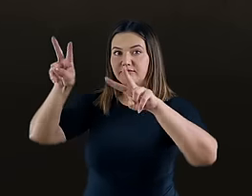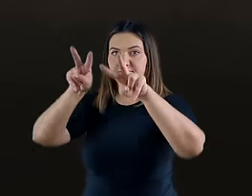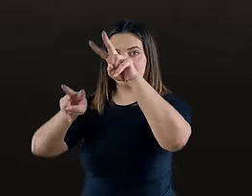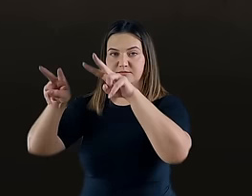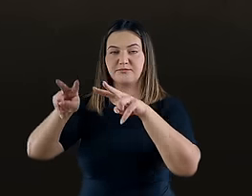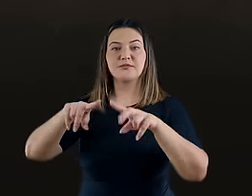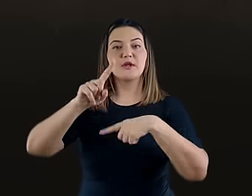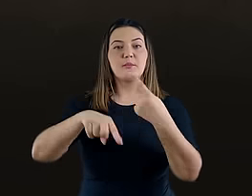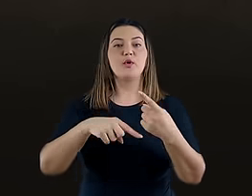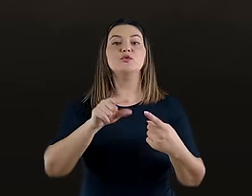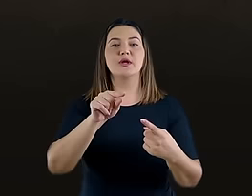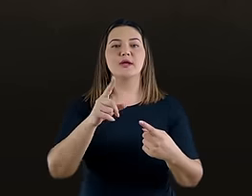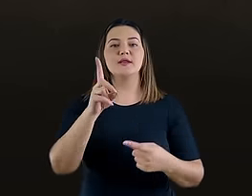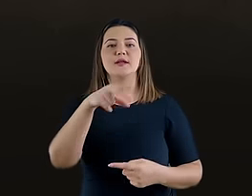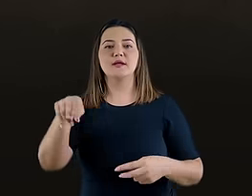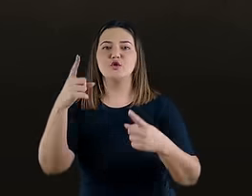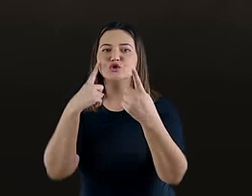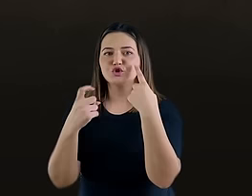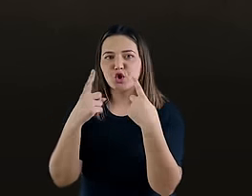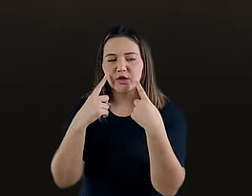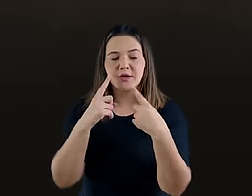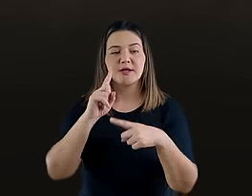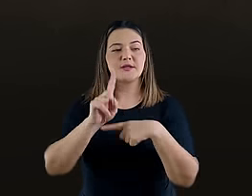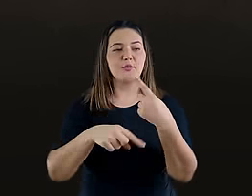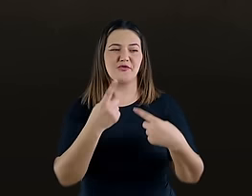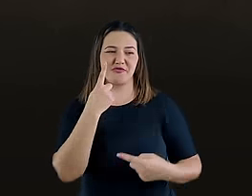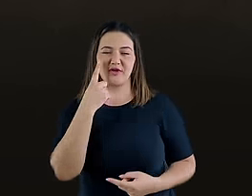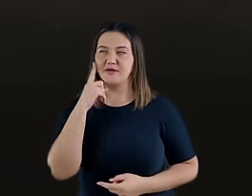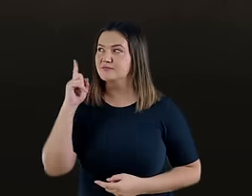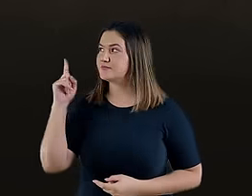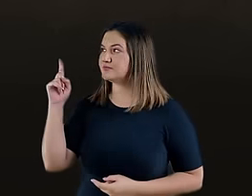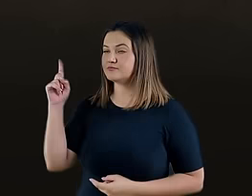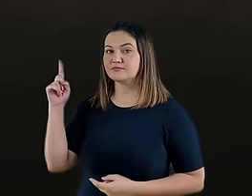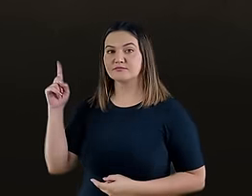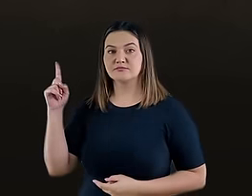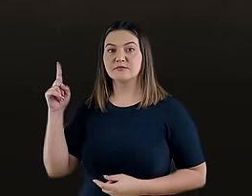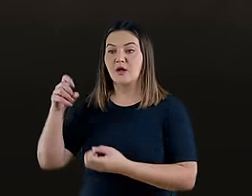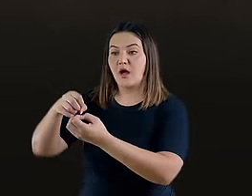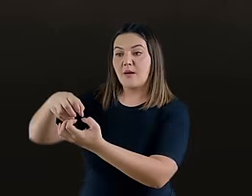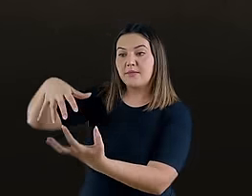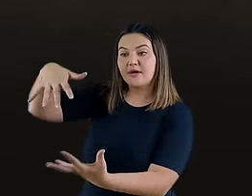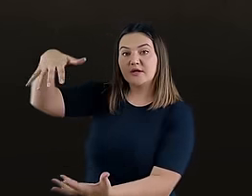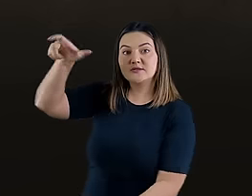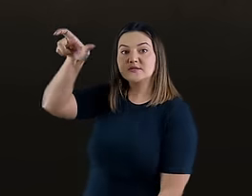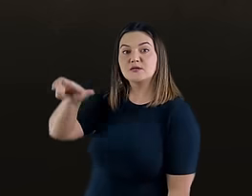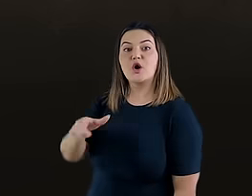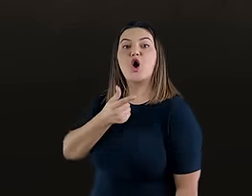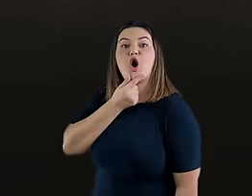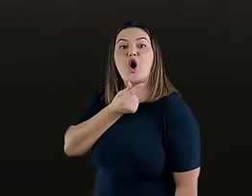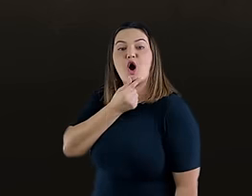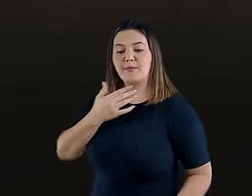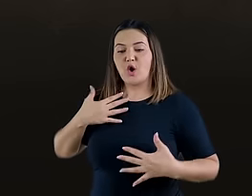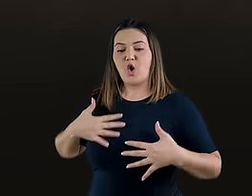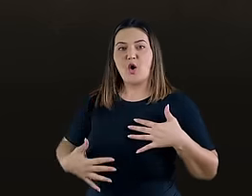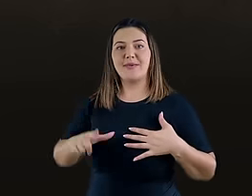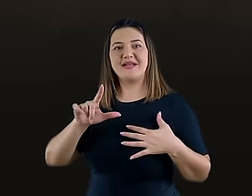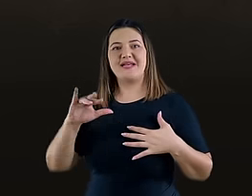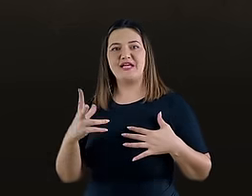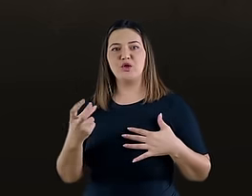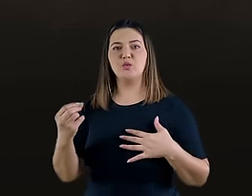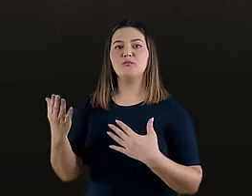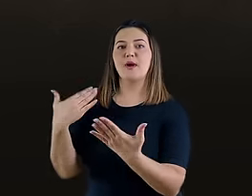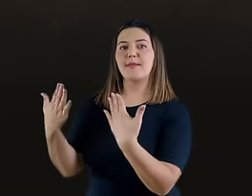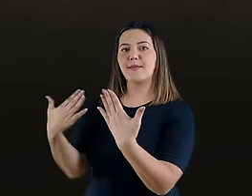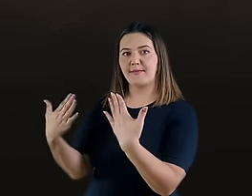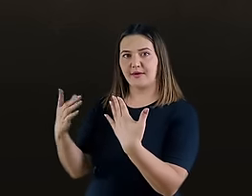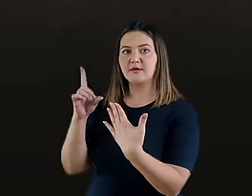versículos 2 e 3, Daniel chora. No capítulo 10, versos 4 a 9, aparece o homem vestido de linho que conversa com